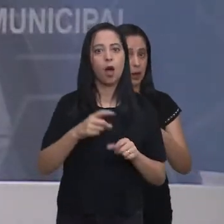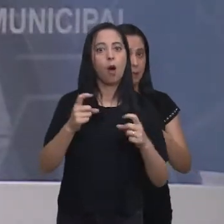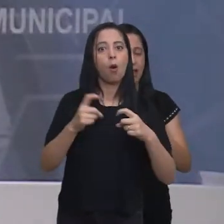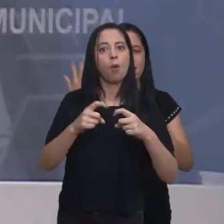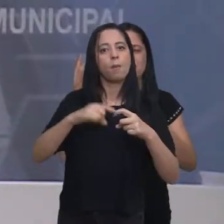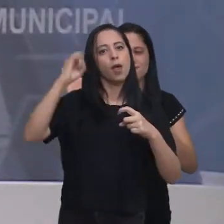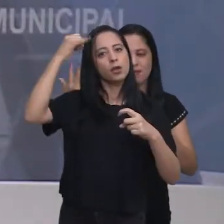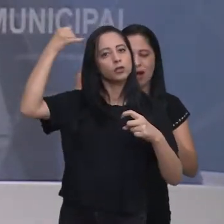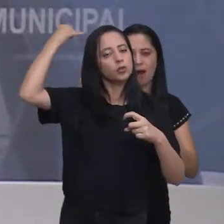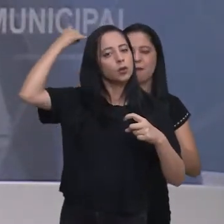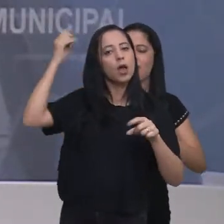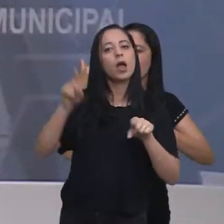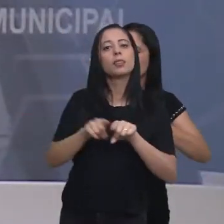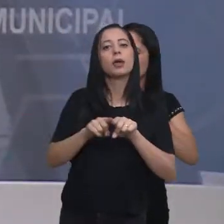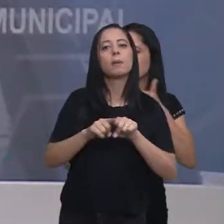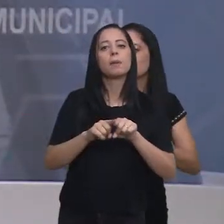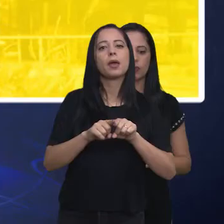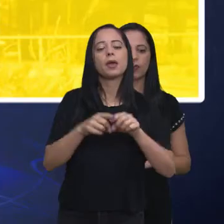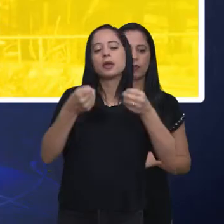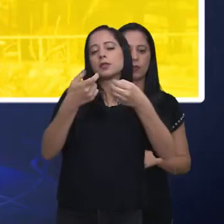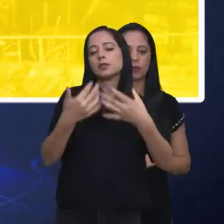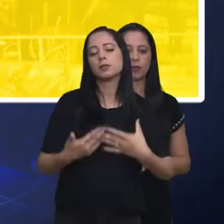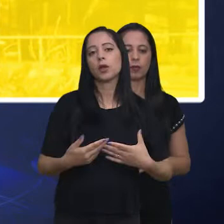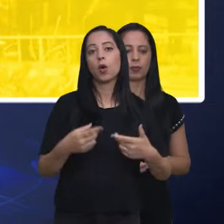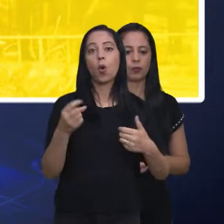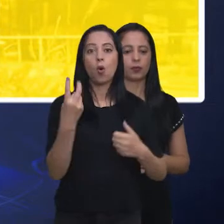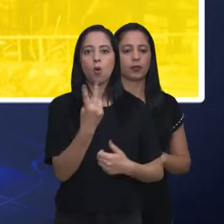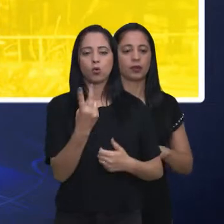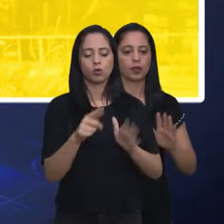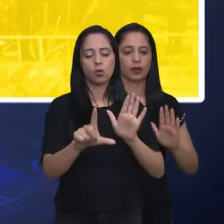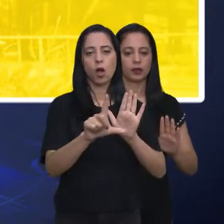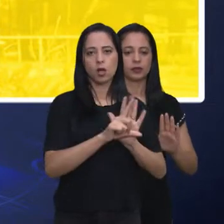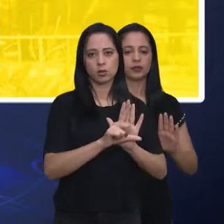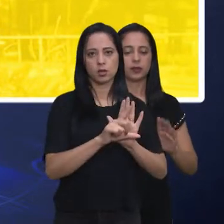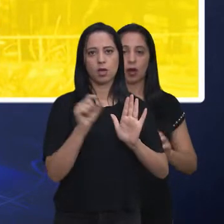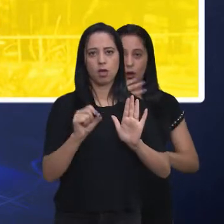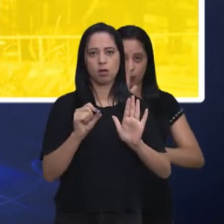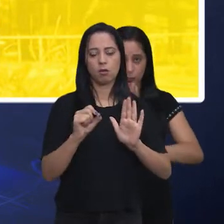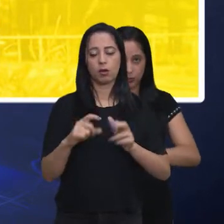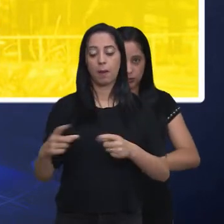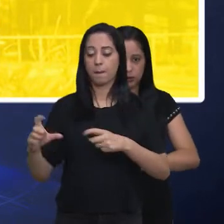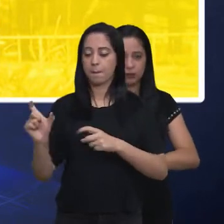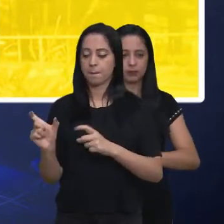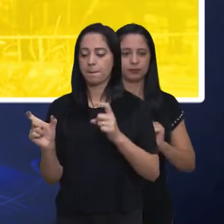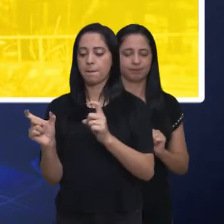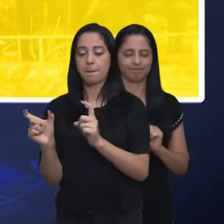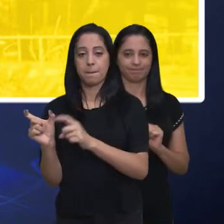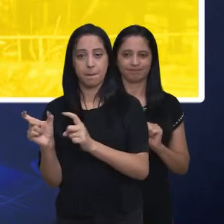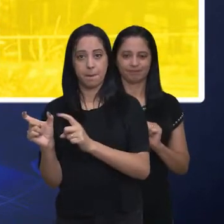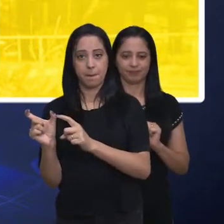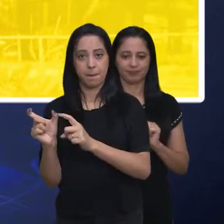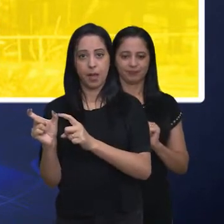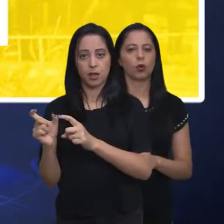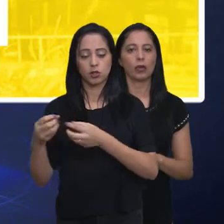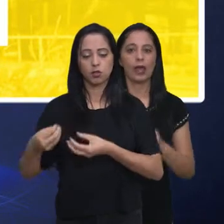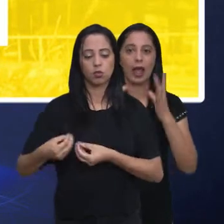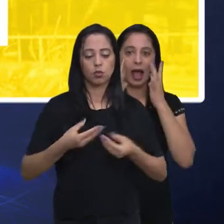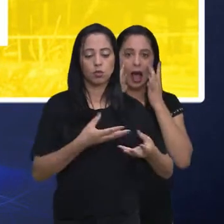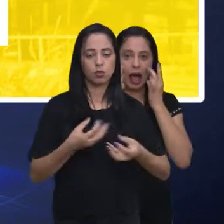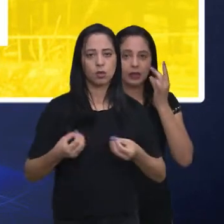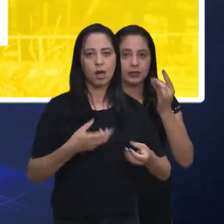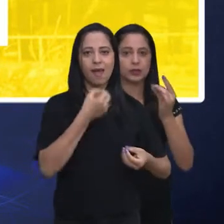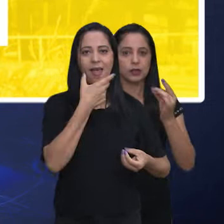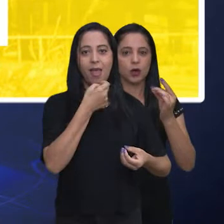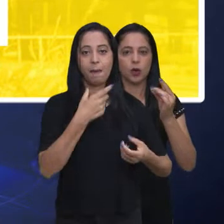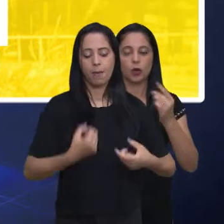José Cláudio comentou sobre duas leis federais que vão garantir que planos de saúde ofereçam medicamentos contra o câncer, além